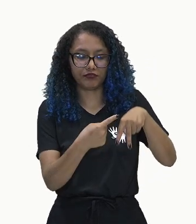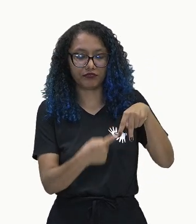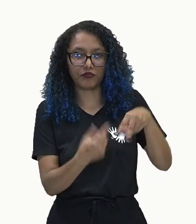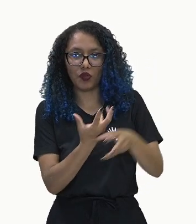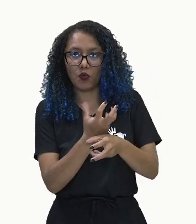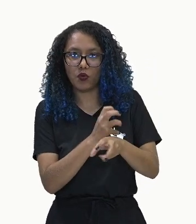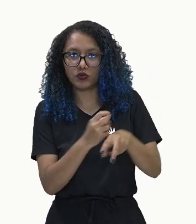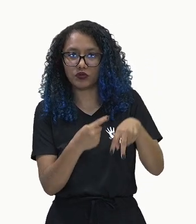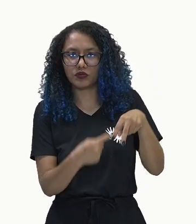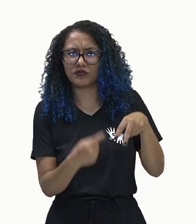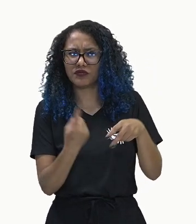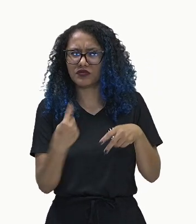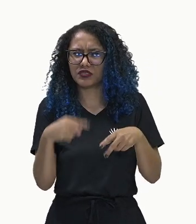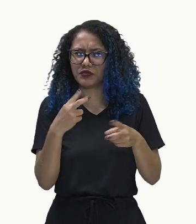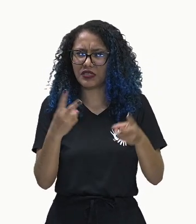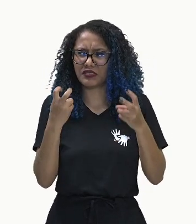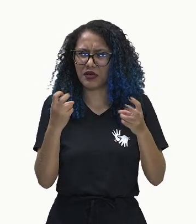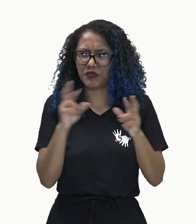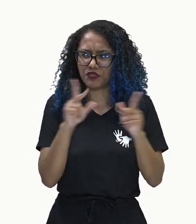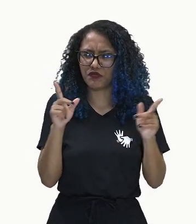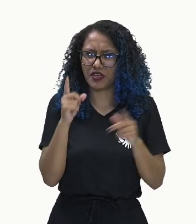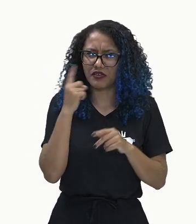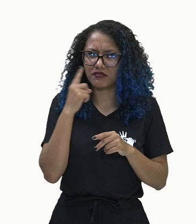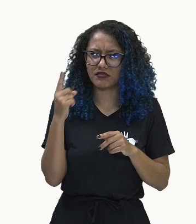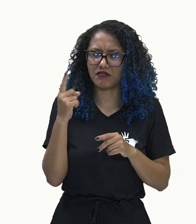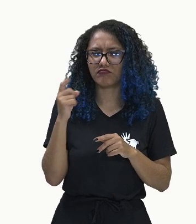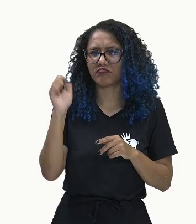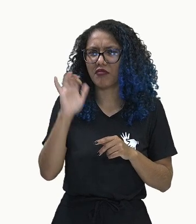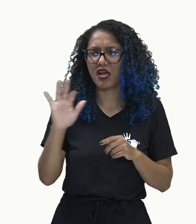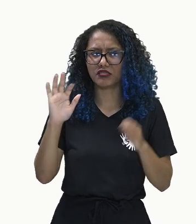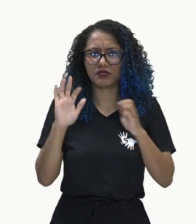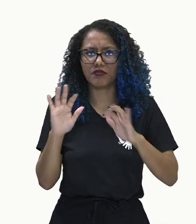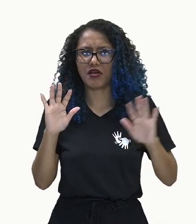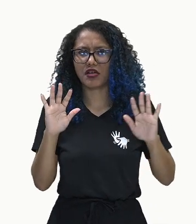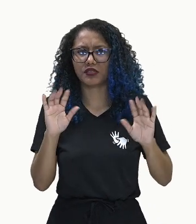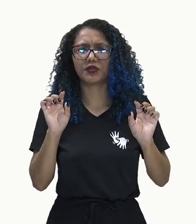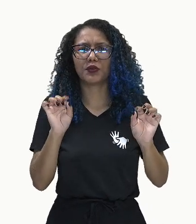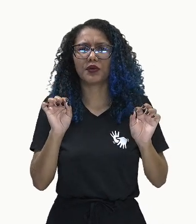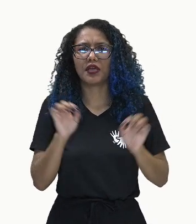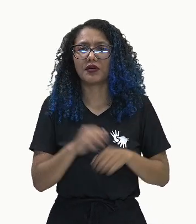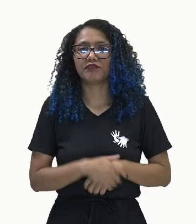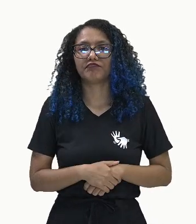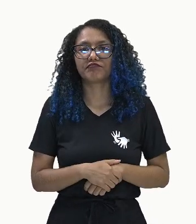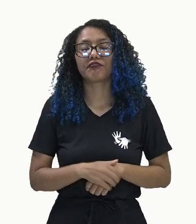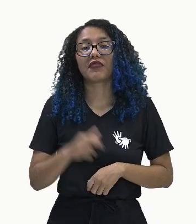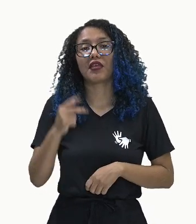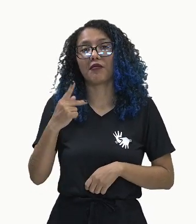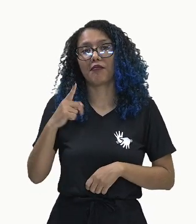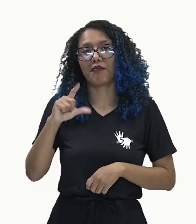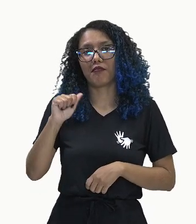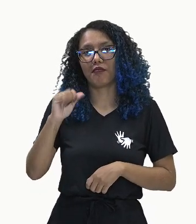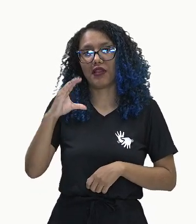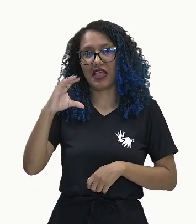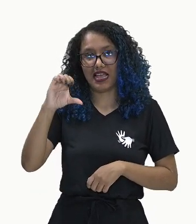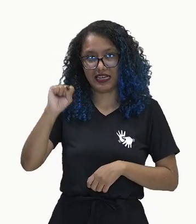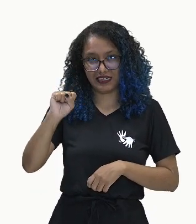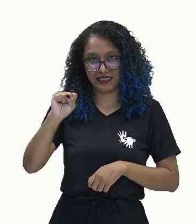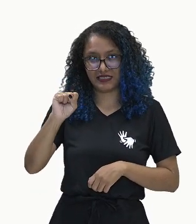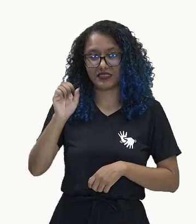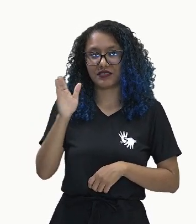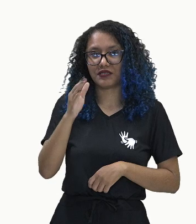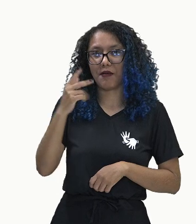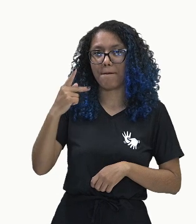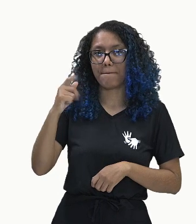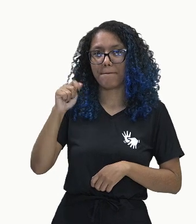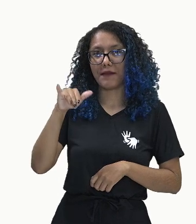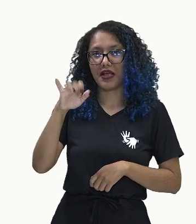anterior? Posso falar para vocês. São as placas de PEA. Elas não vão estar presentes aqui como